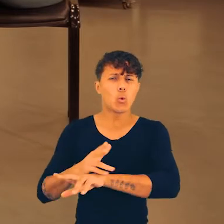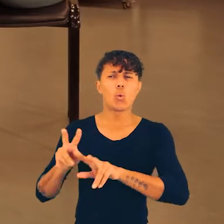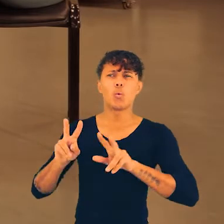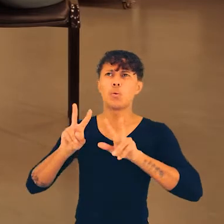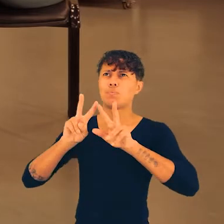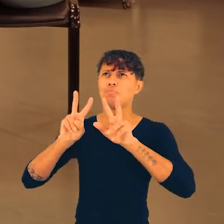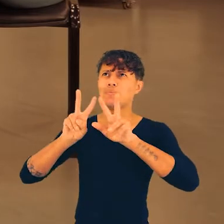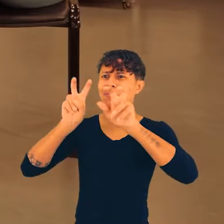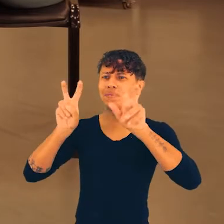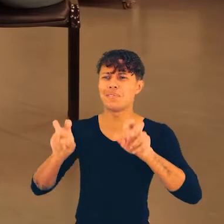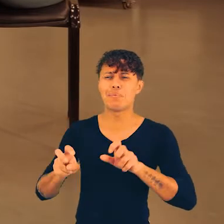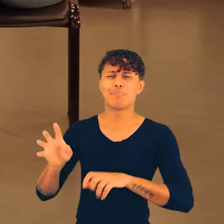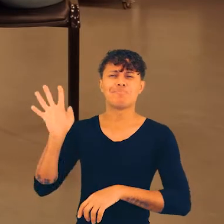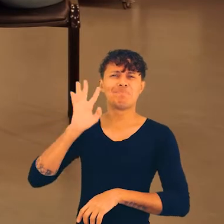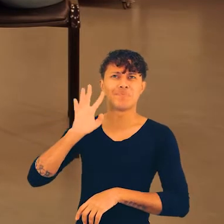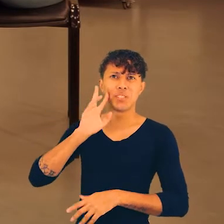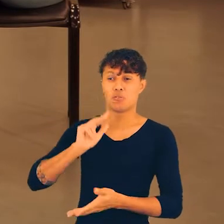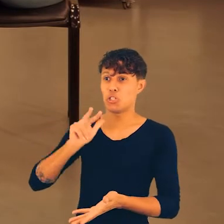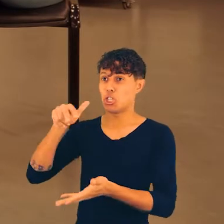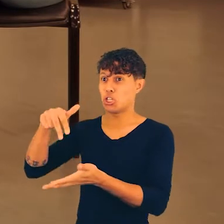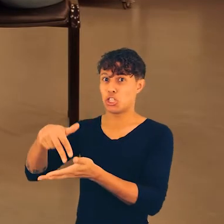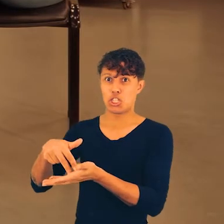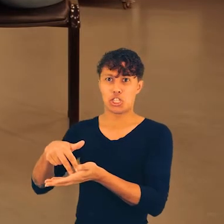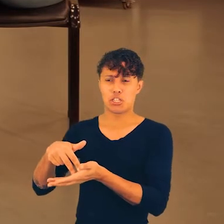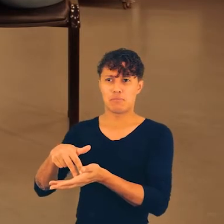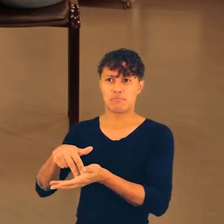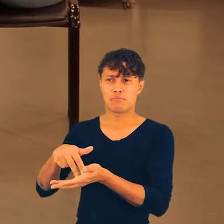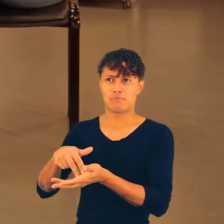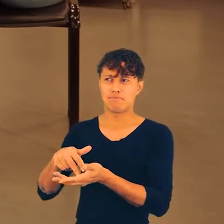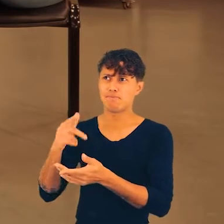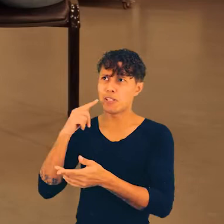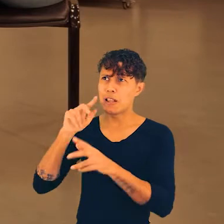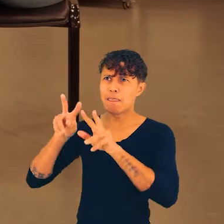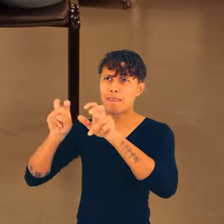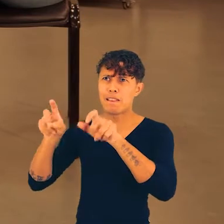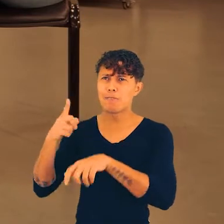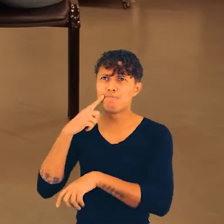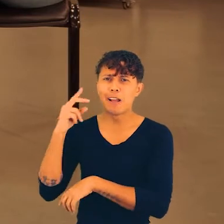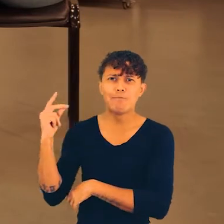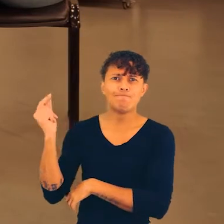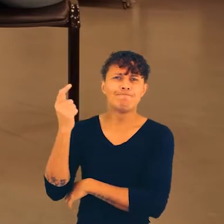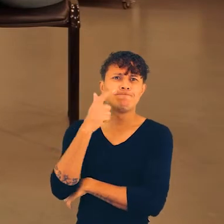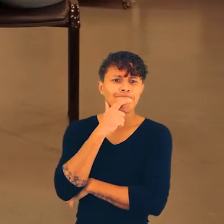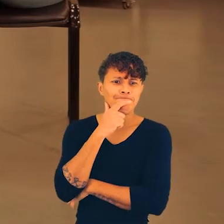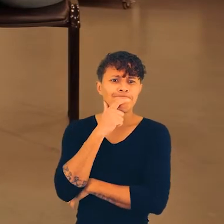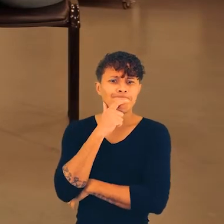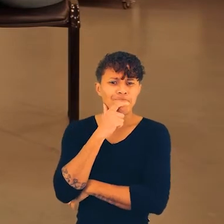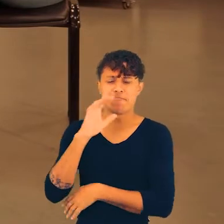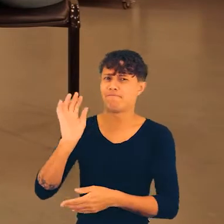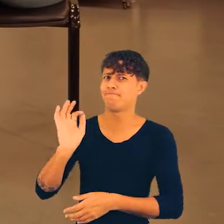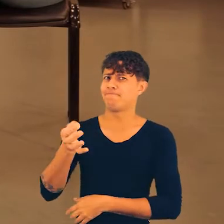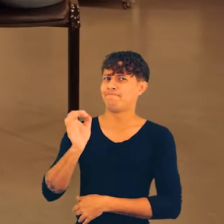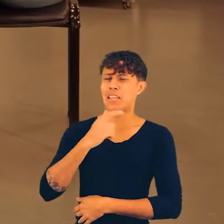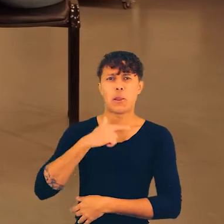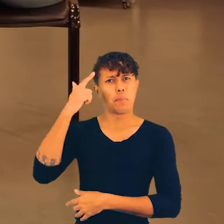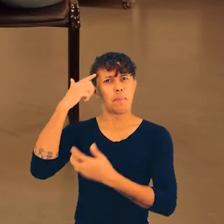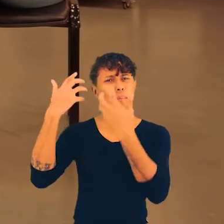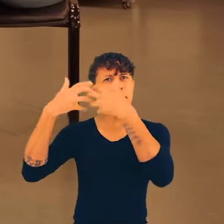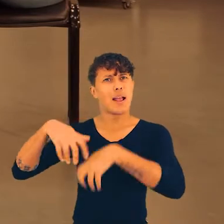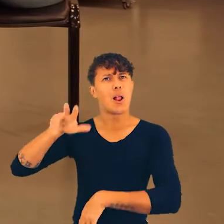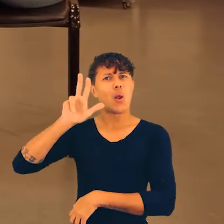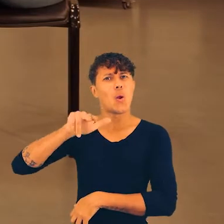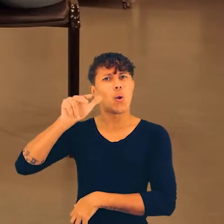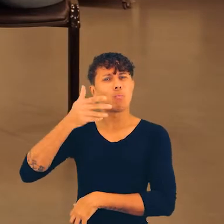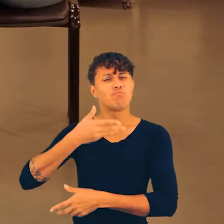negócio muito, muito bacana mesmo. Tipo, você chega em pontinhos, assim, que você falava, caraca, meu, nunca tinha parado para pensar que